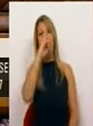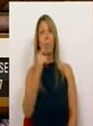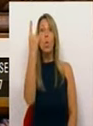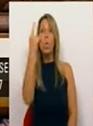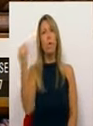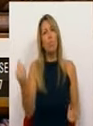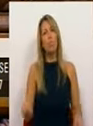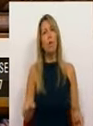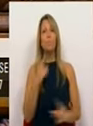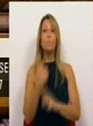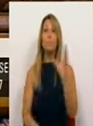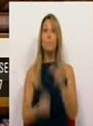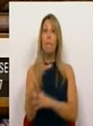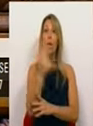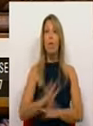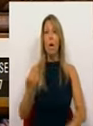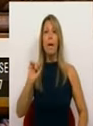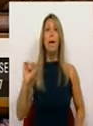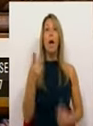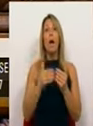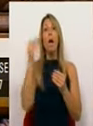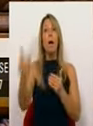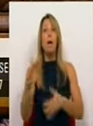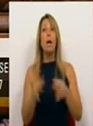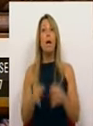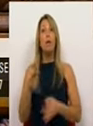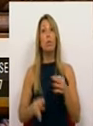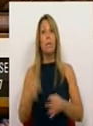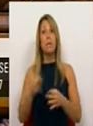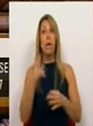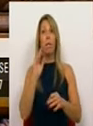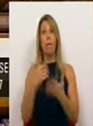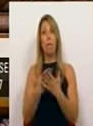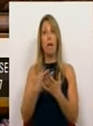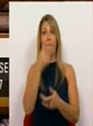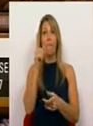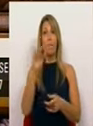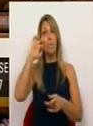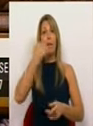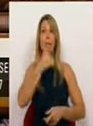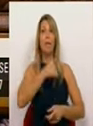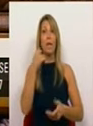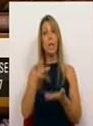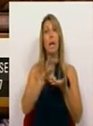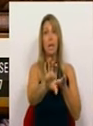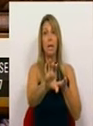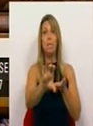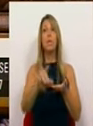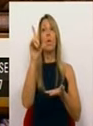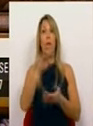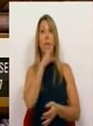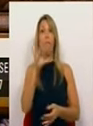criação de um mecanismo célere extrajudicial de indemnização das vítimas e dos familiares dos mortos nos incêndios,